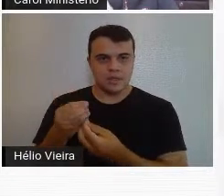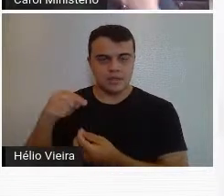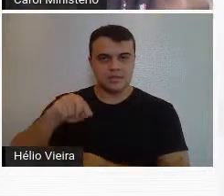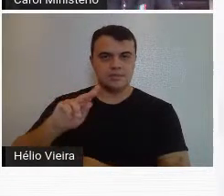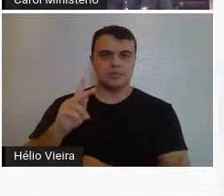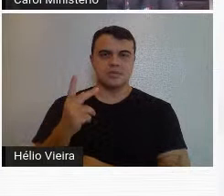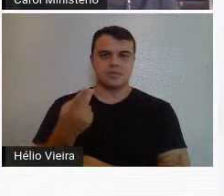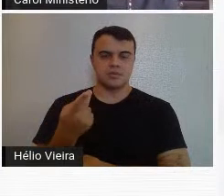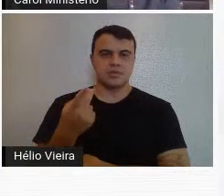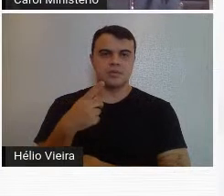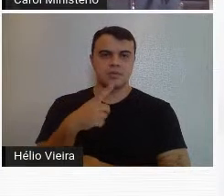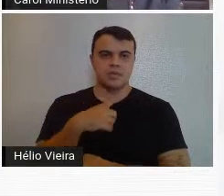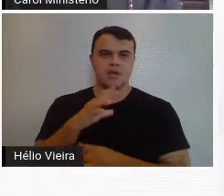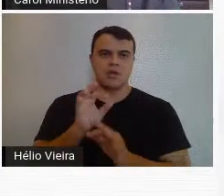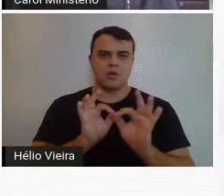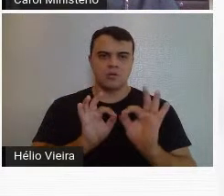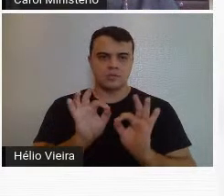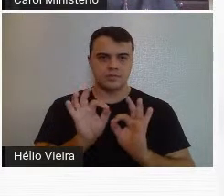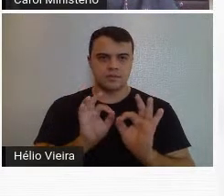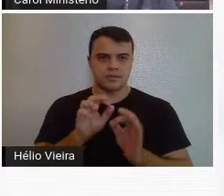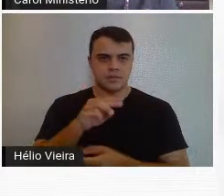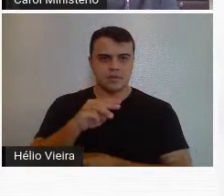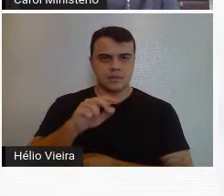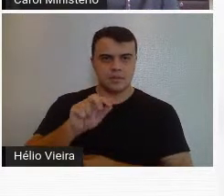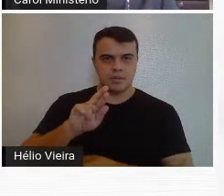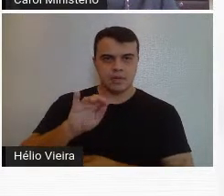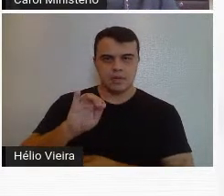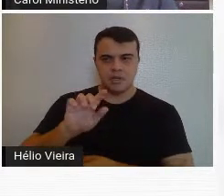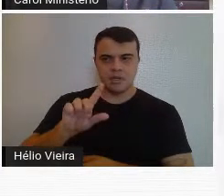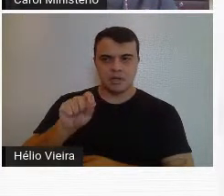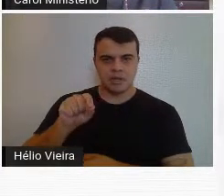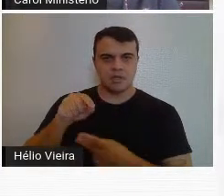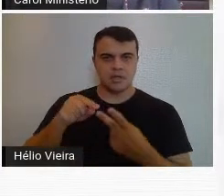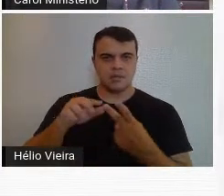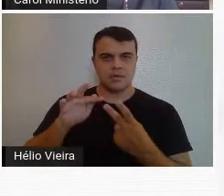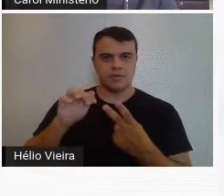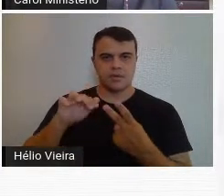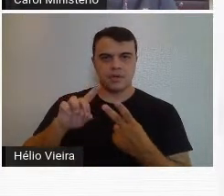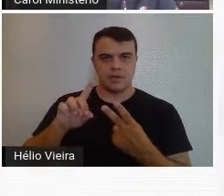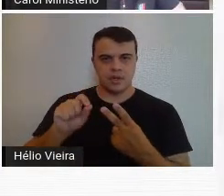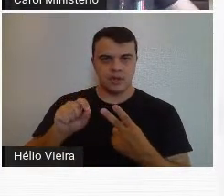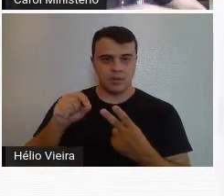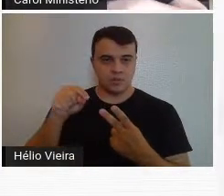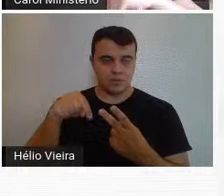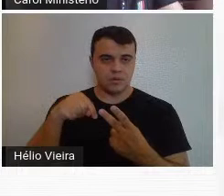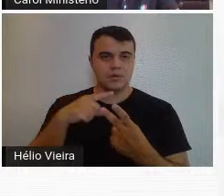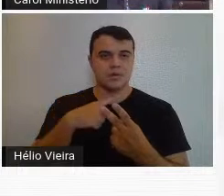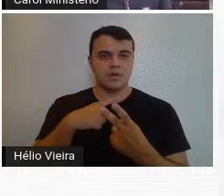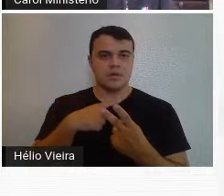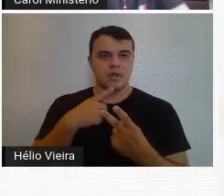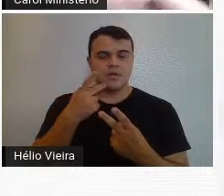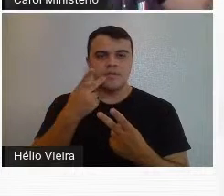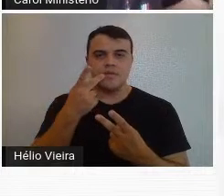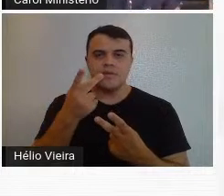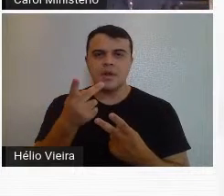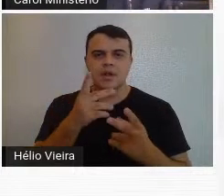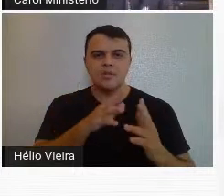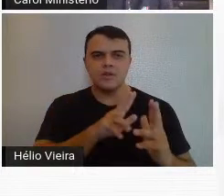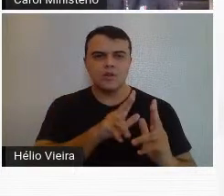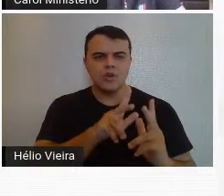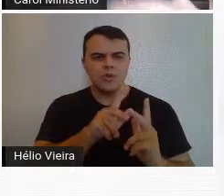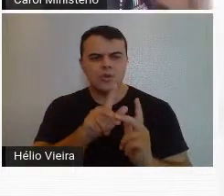Horizonte, que teve a organização da Marília Andrés Ribeiro e do Fernando Pedro, da Silva, que cobre todas